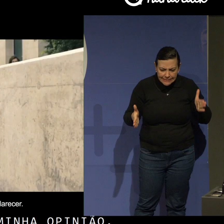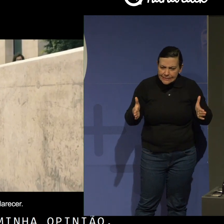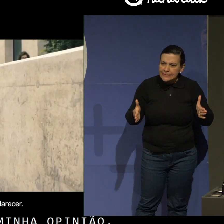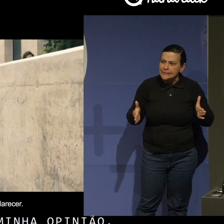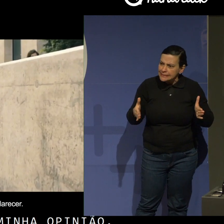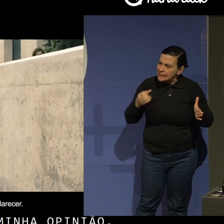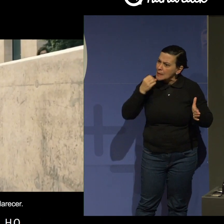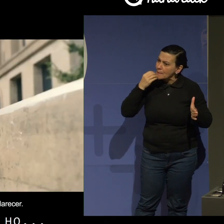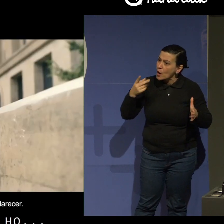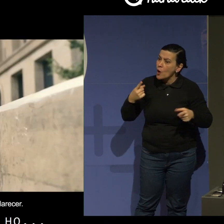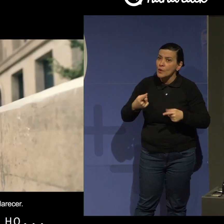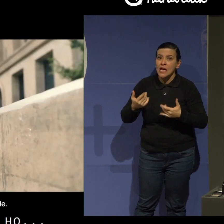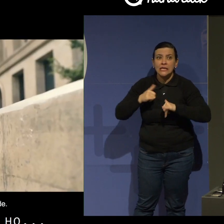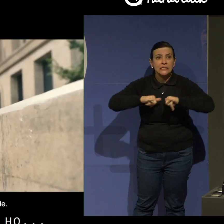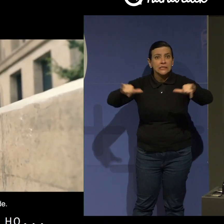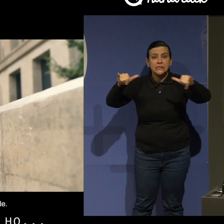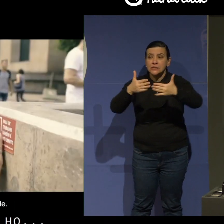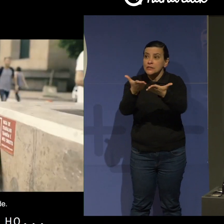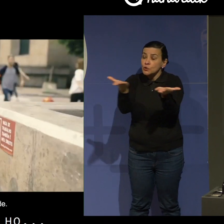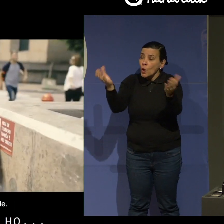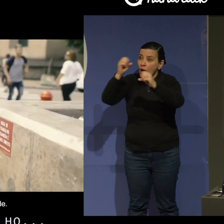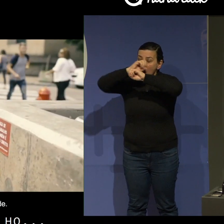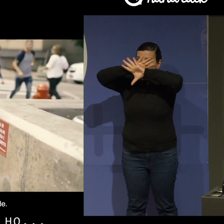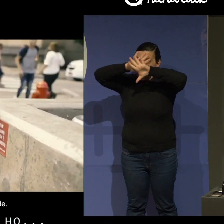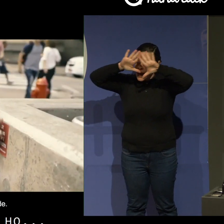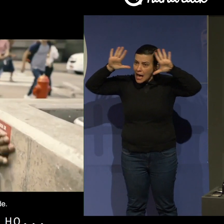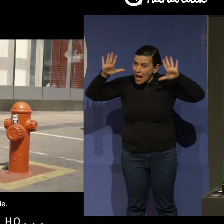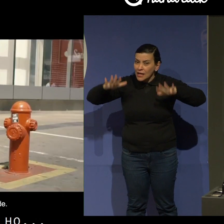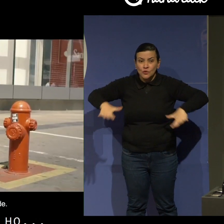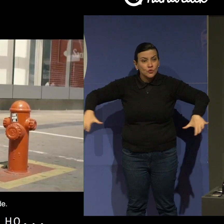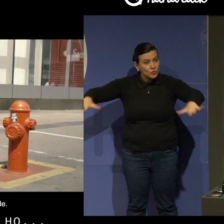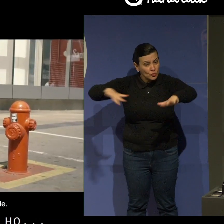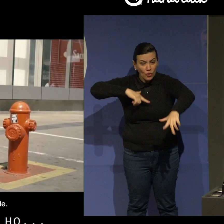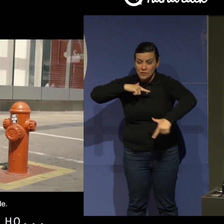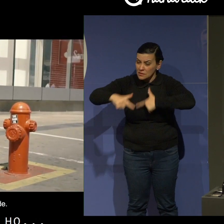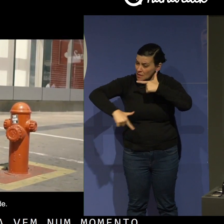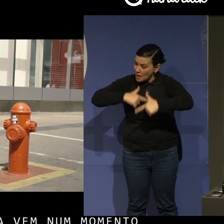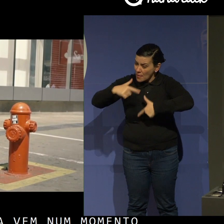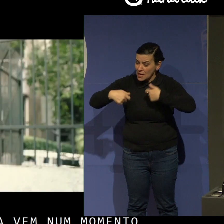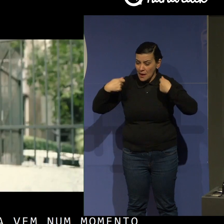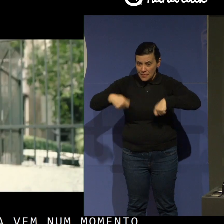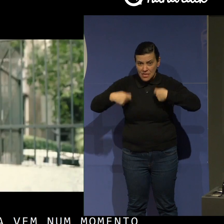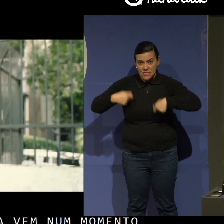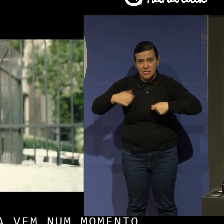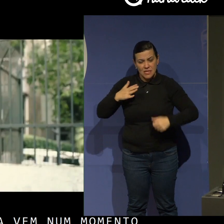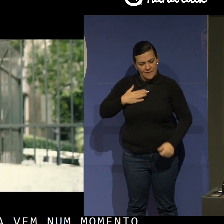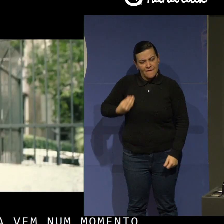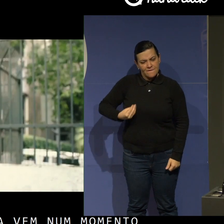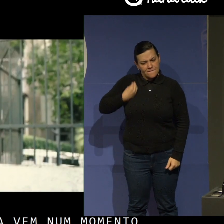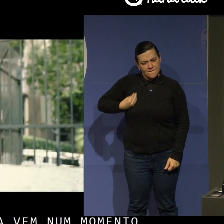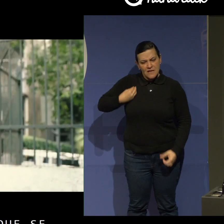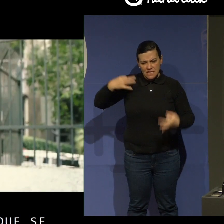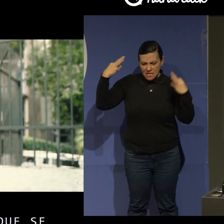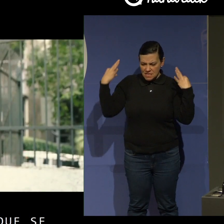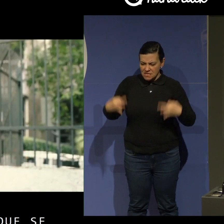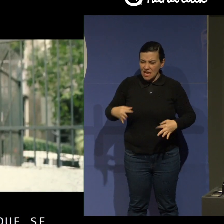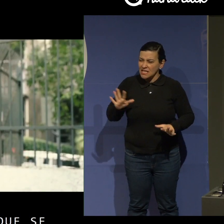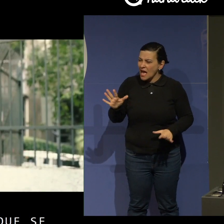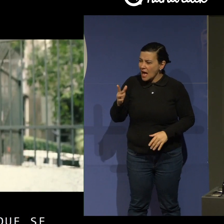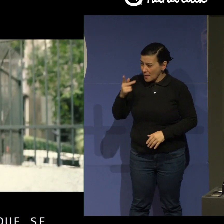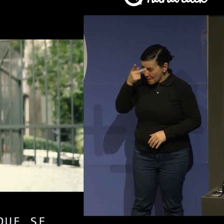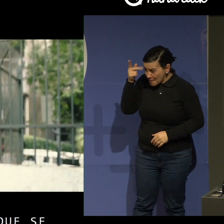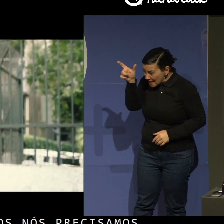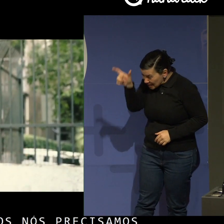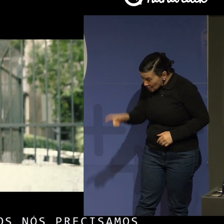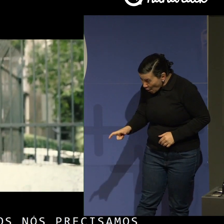porque tem que se esclarecer. Todos nós precisamos trabalhar para termos a nossa dignidade. Não olhem pela deficiência, mas sim